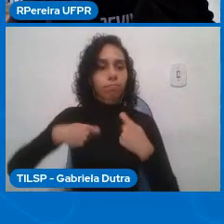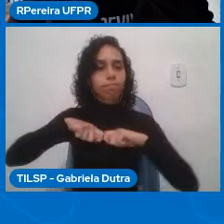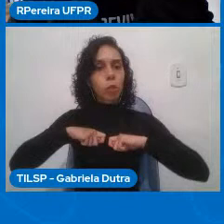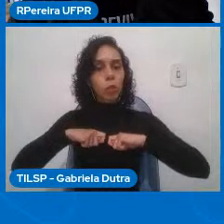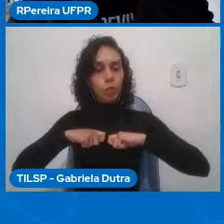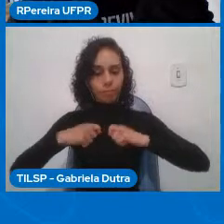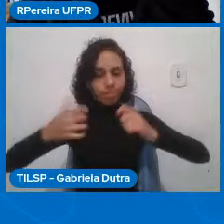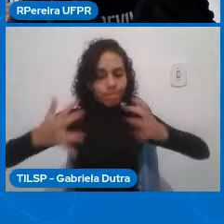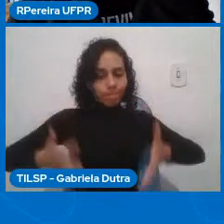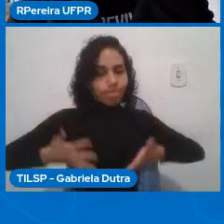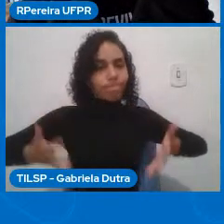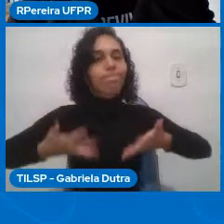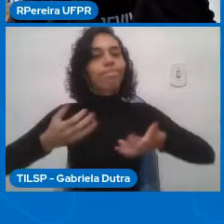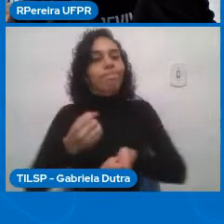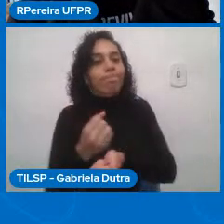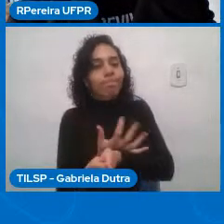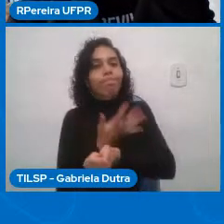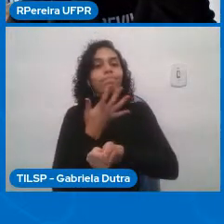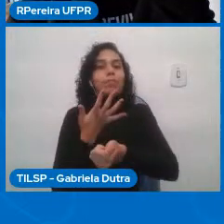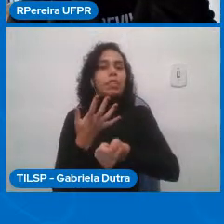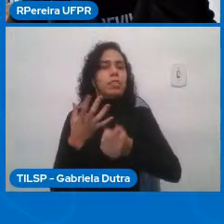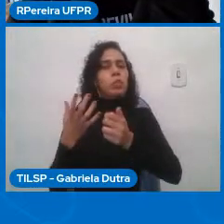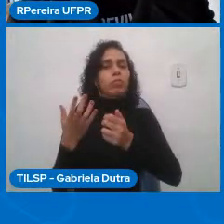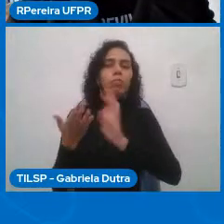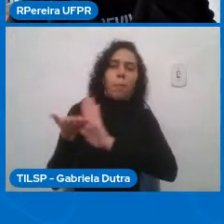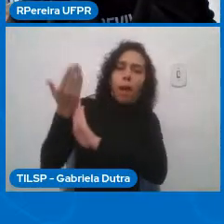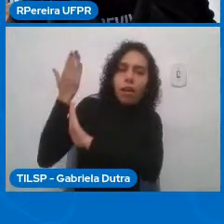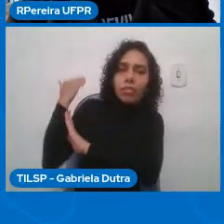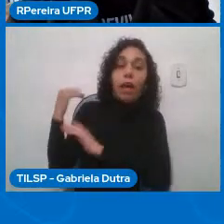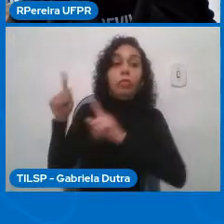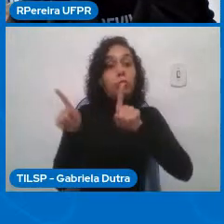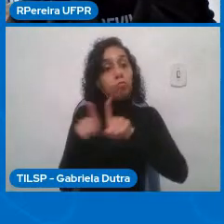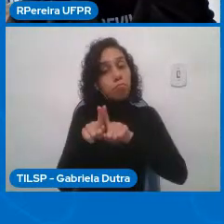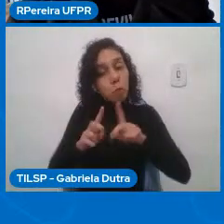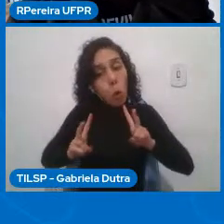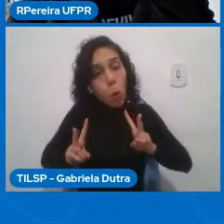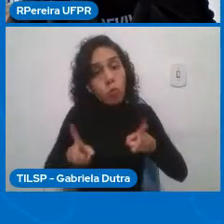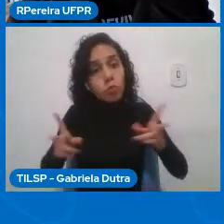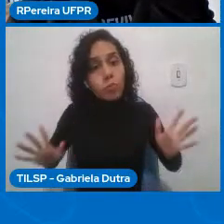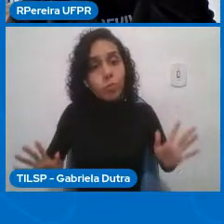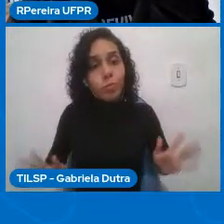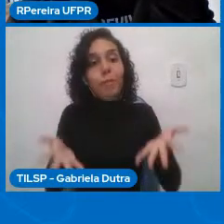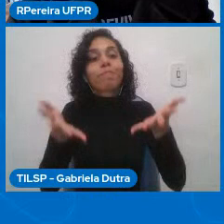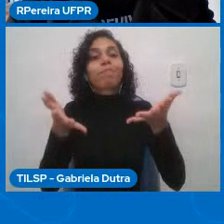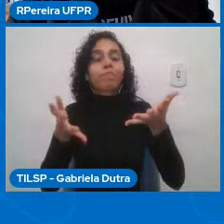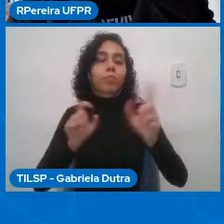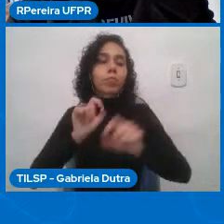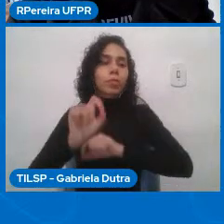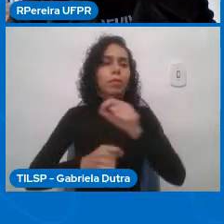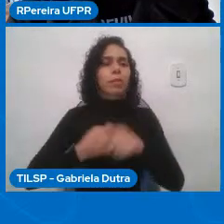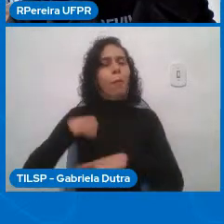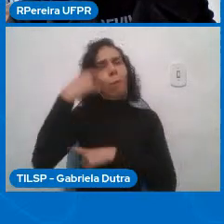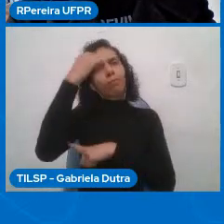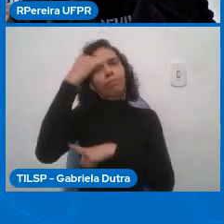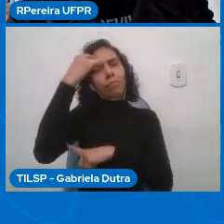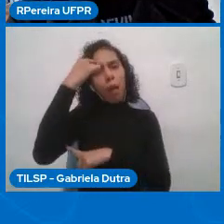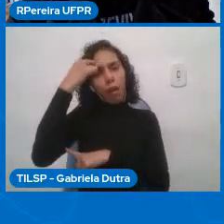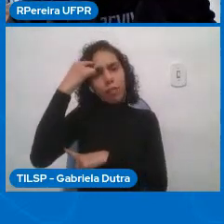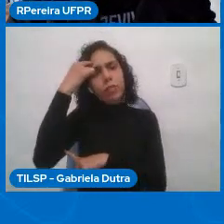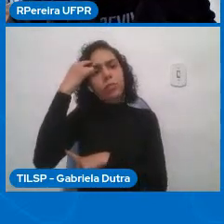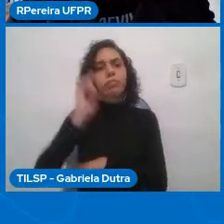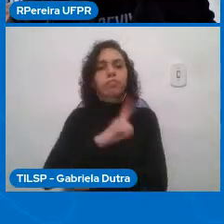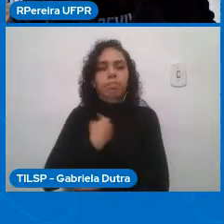inspira muito o que eu fico pensando se nós se nós trabalharmos por uma computação que seja realmente